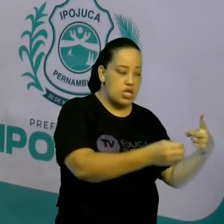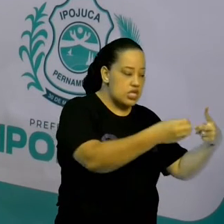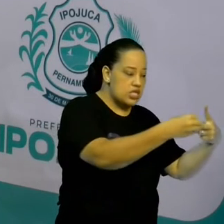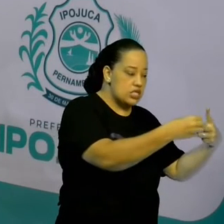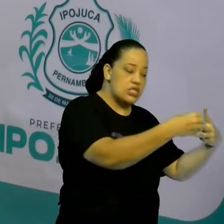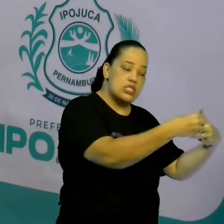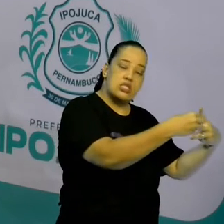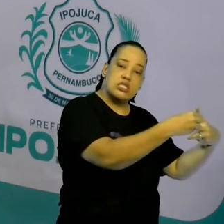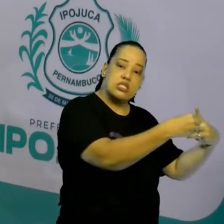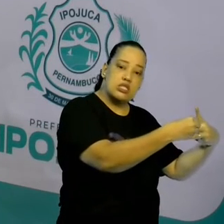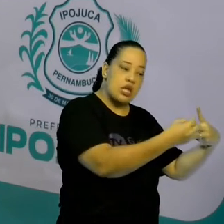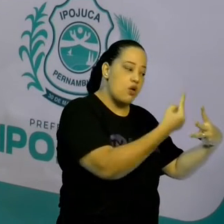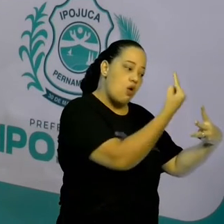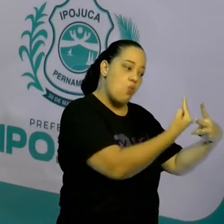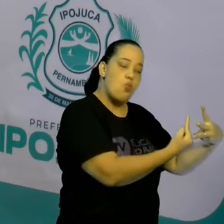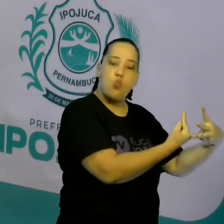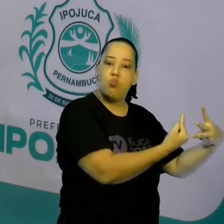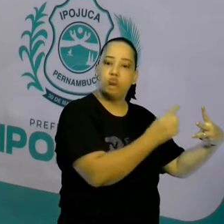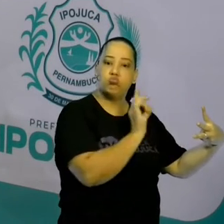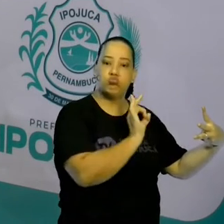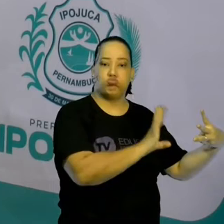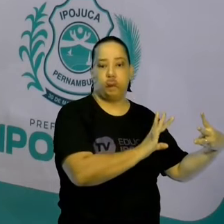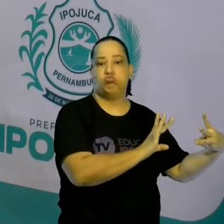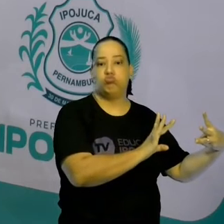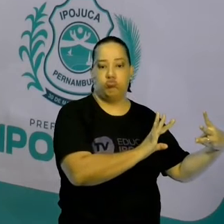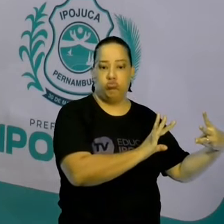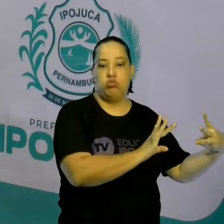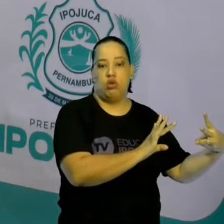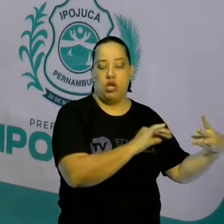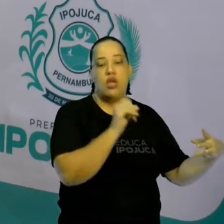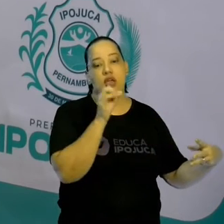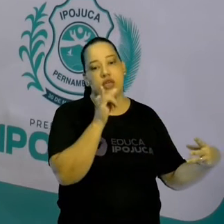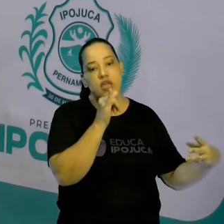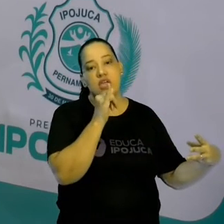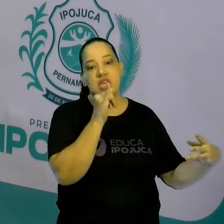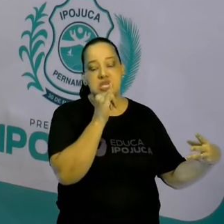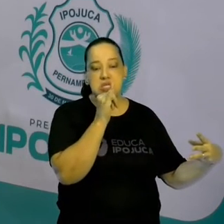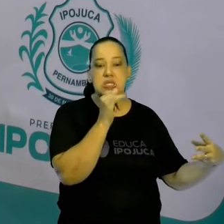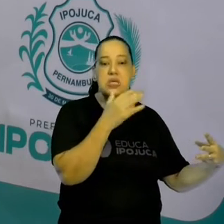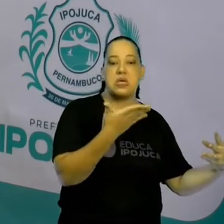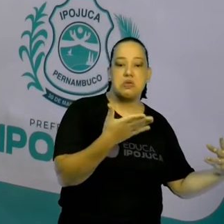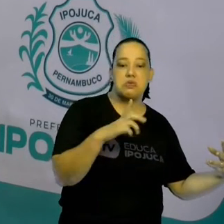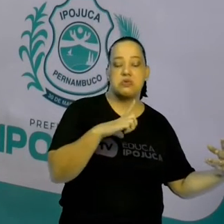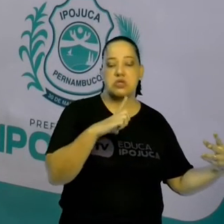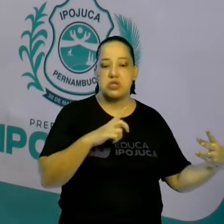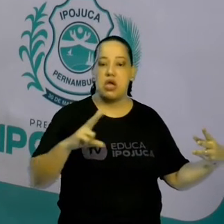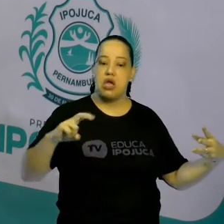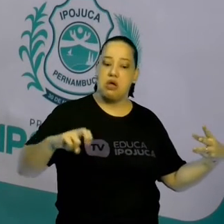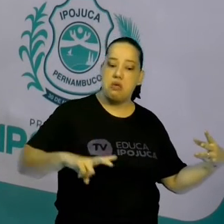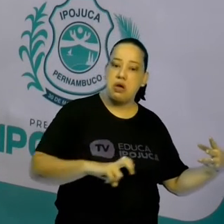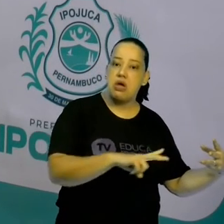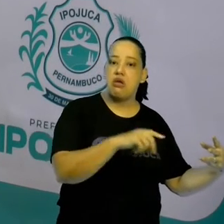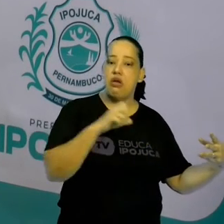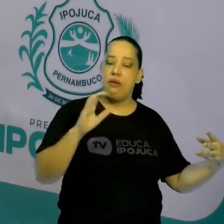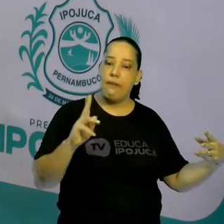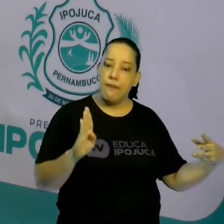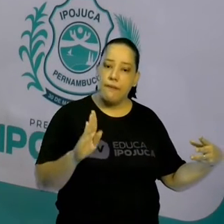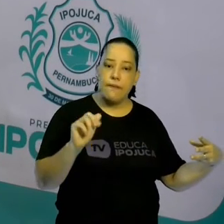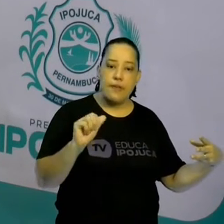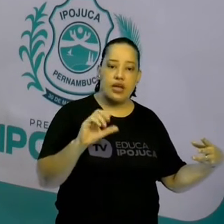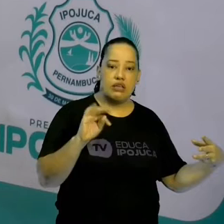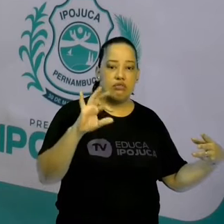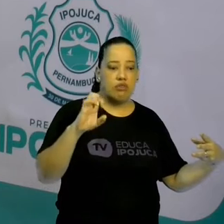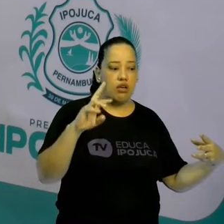todo, vai ser o organismo todo. Por exemplo, como as bactérias. Então, as bactérias é o que nós chamamos de seres